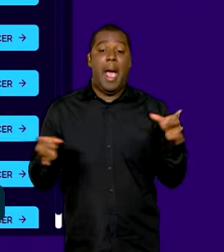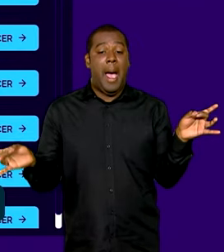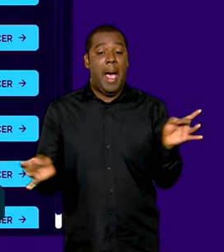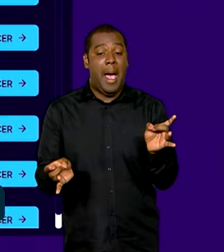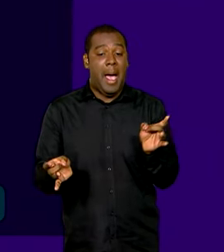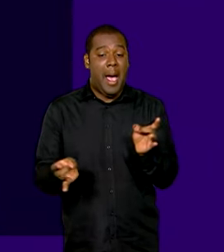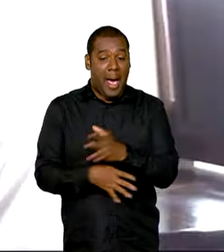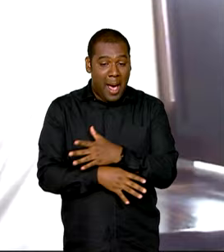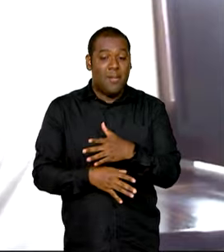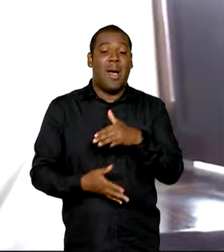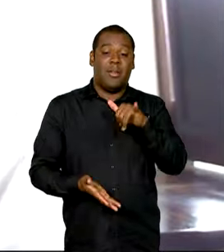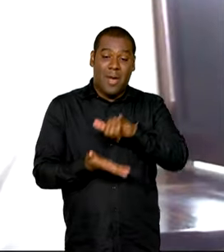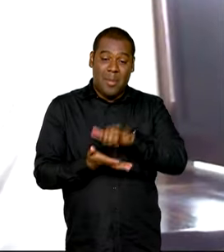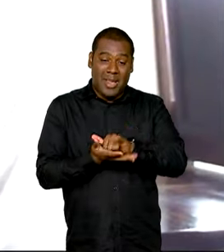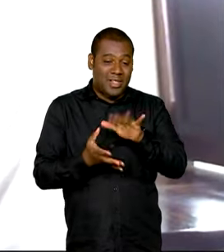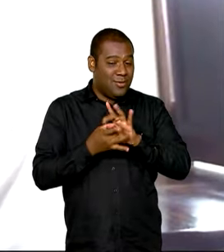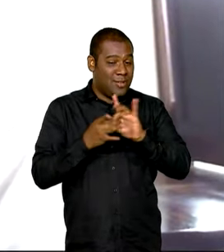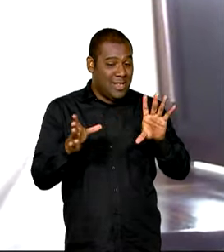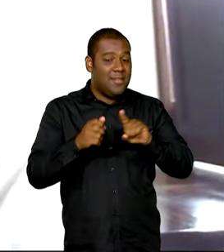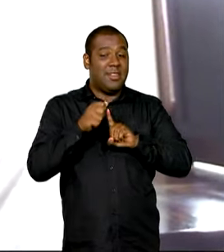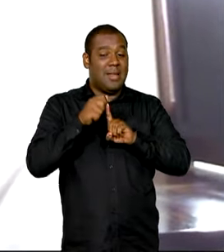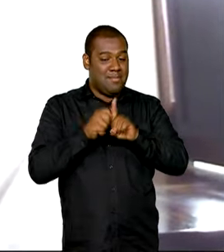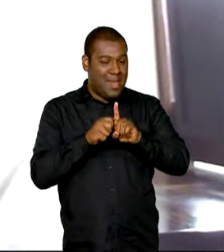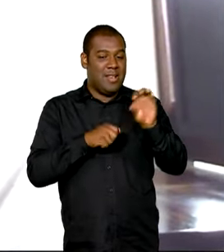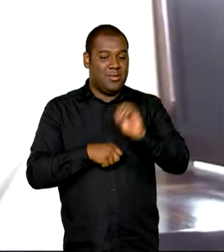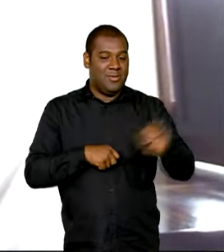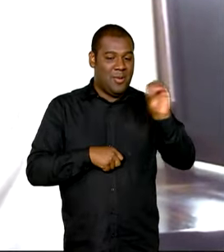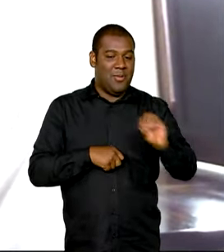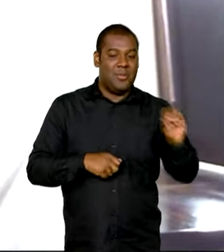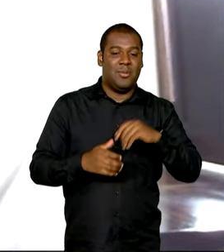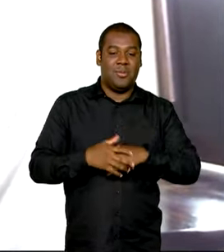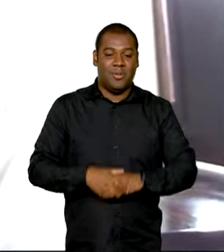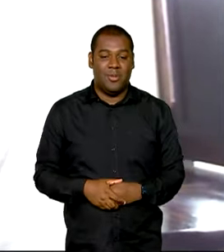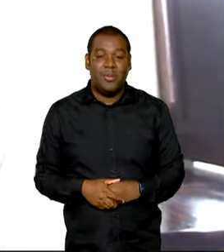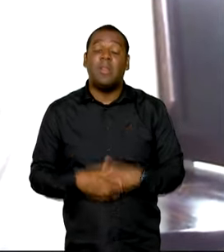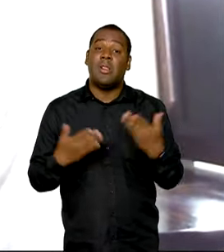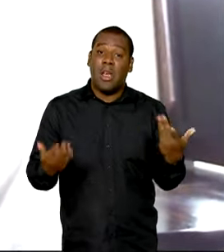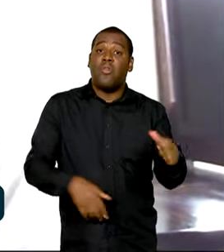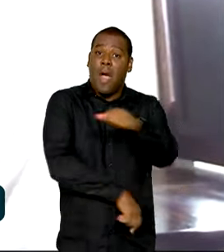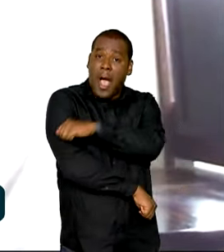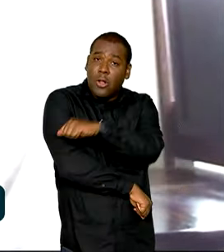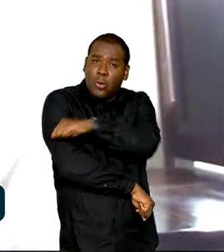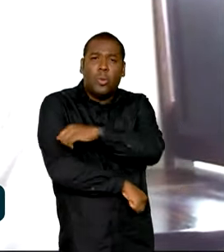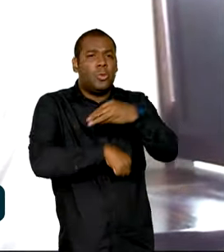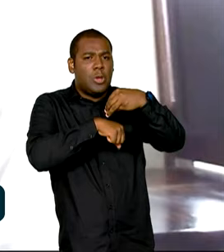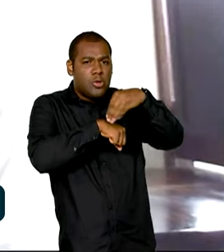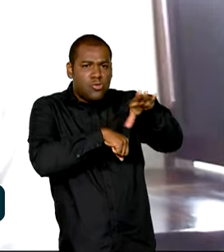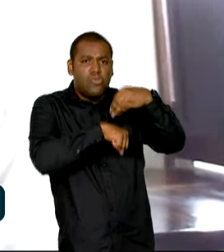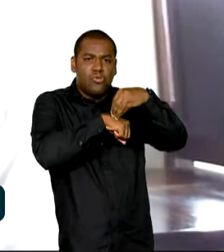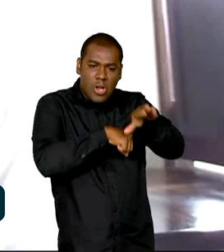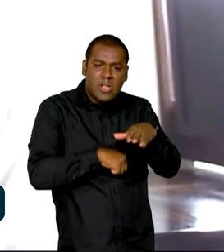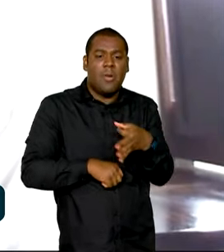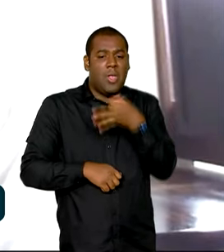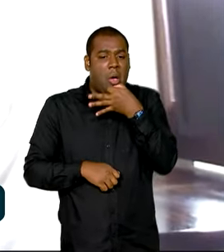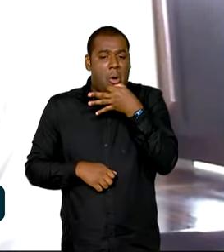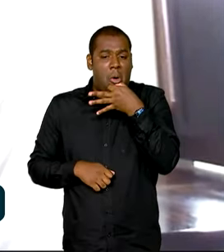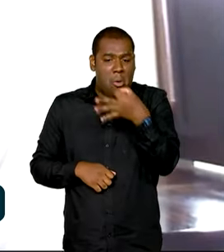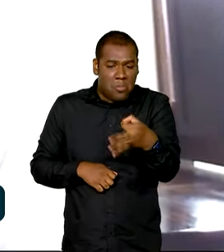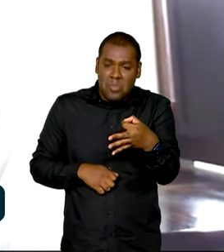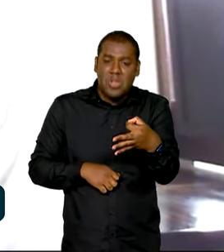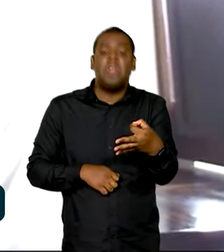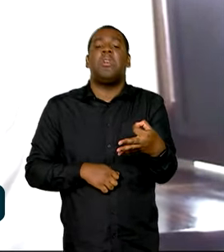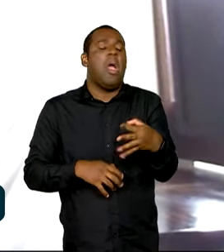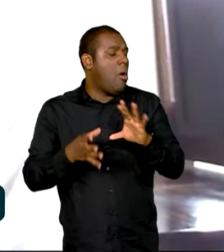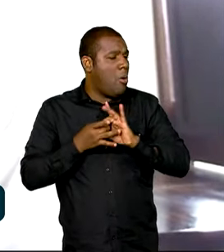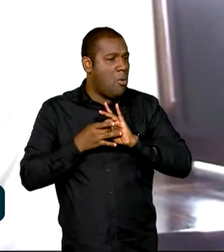em outubro deste ano. Logo em cima tem um botão que ele pode escrever sugestões, comentários, dizer o que está sentindo falta, dizer